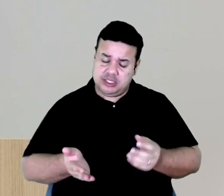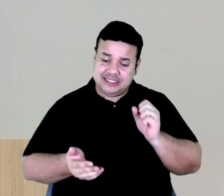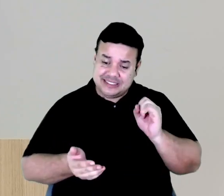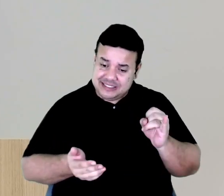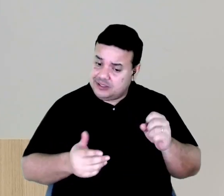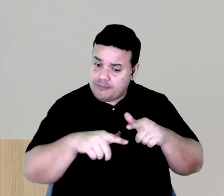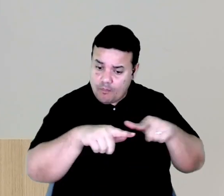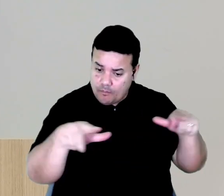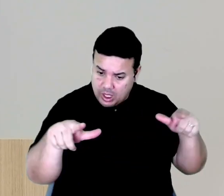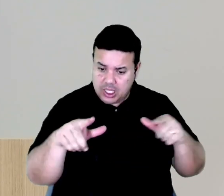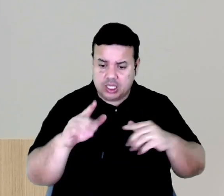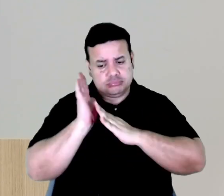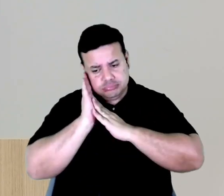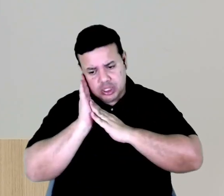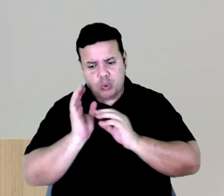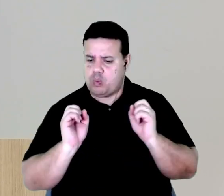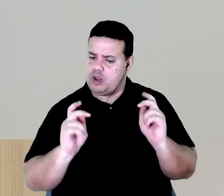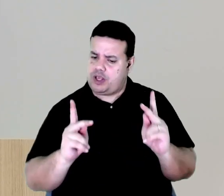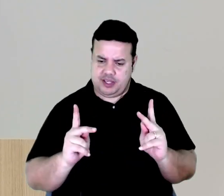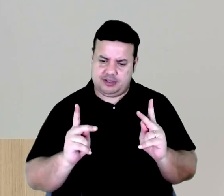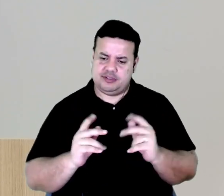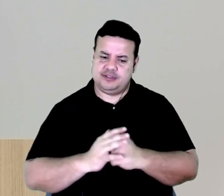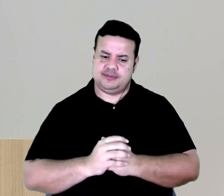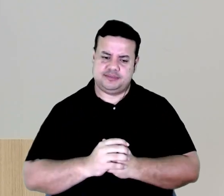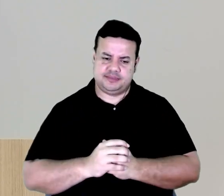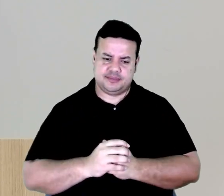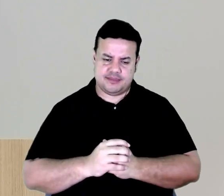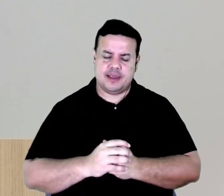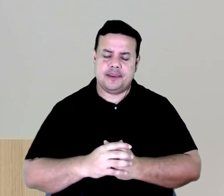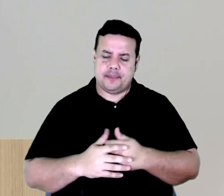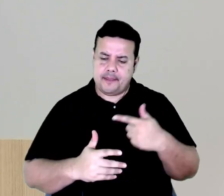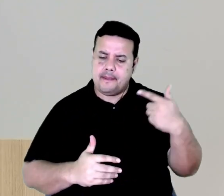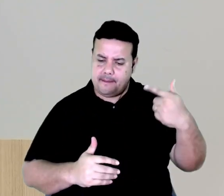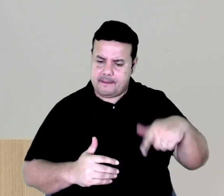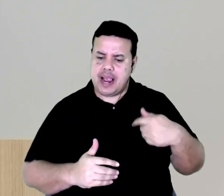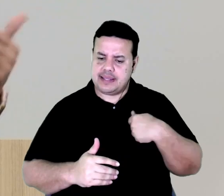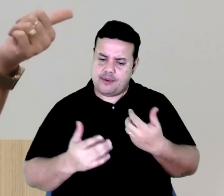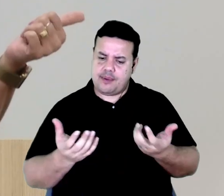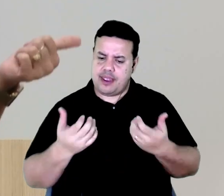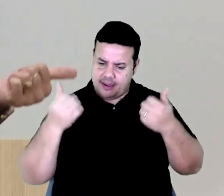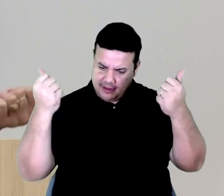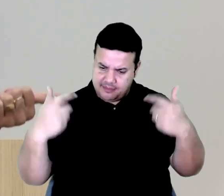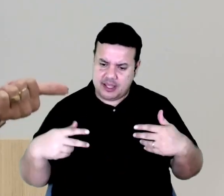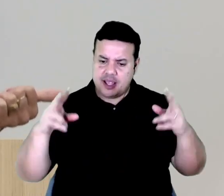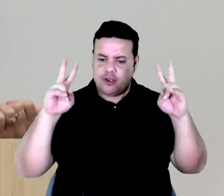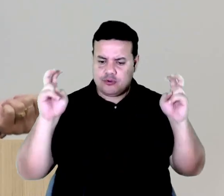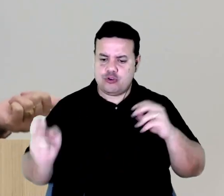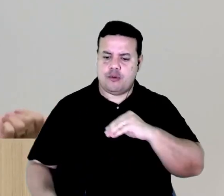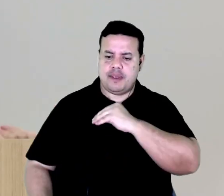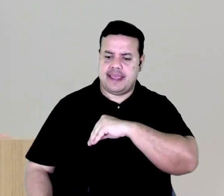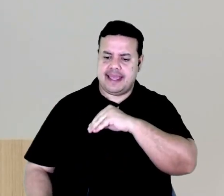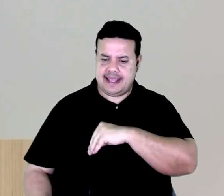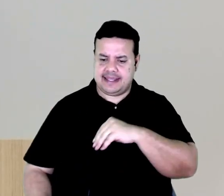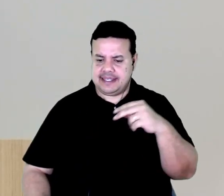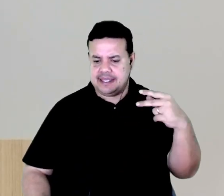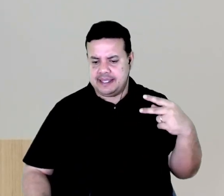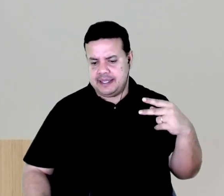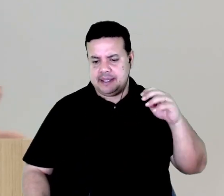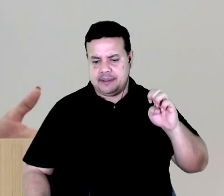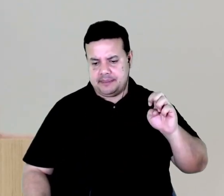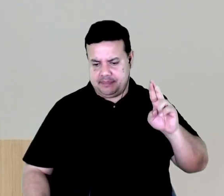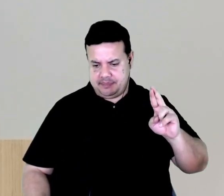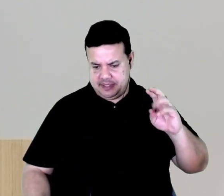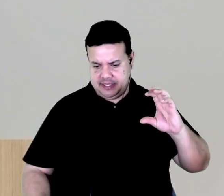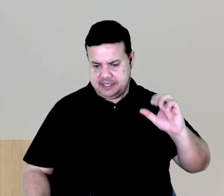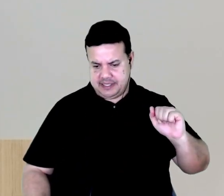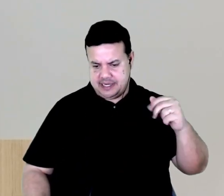atendido, né. Outra coisa também que eu quero falar, Adriano, sobre a renda per capita, na verdade, esses auxílios, se a renda